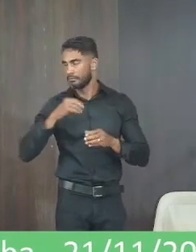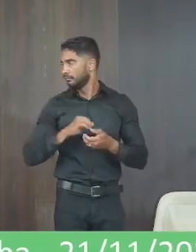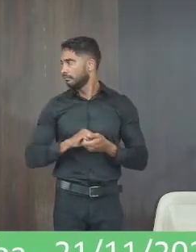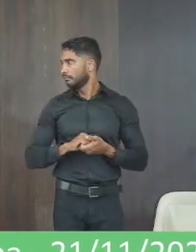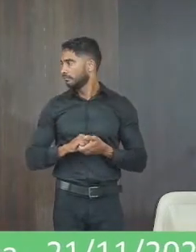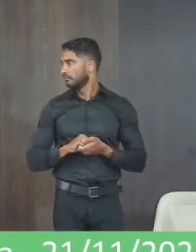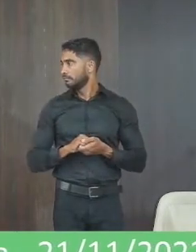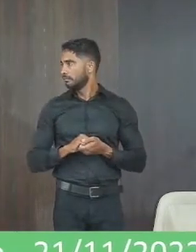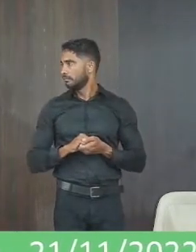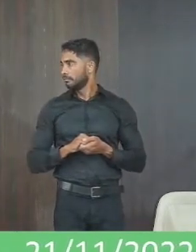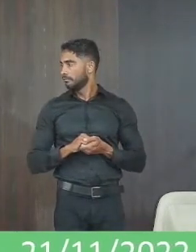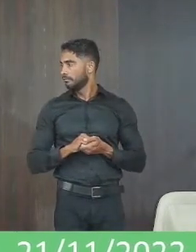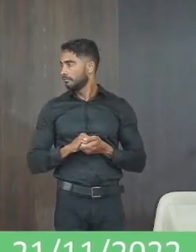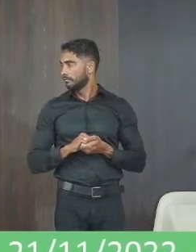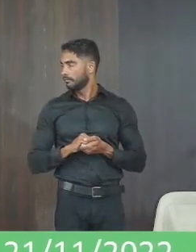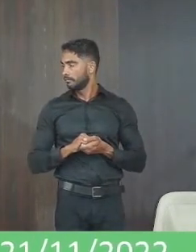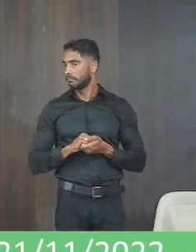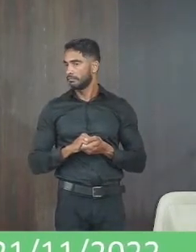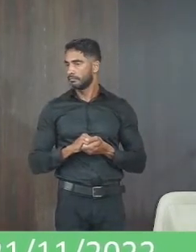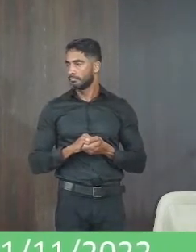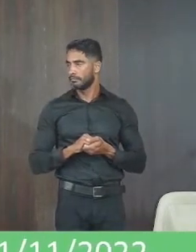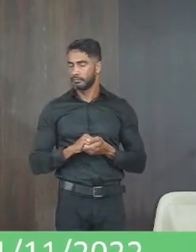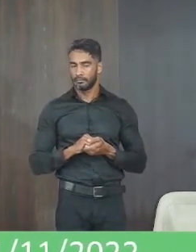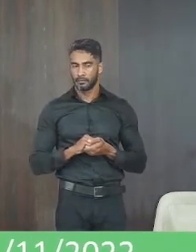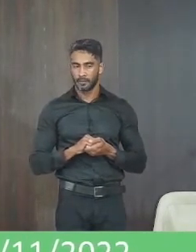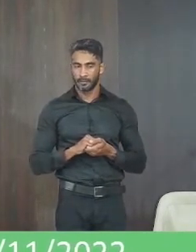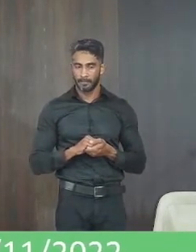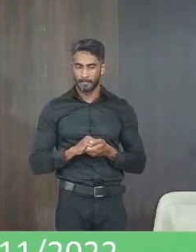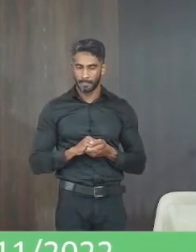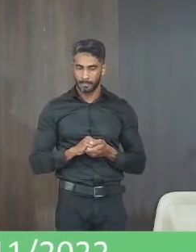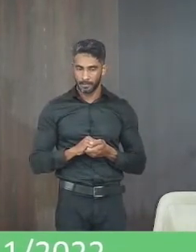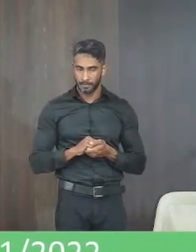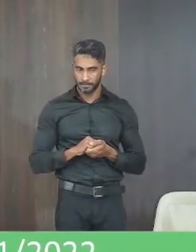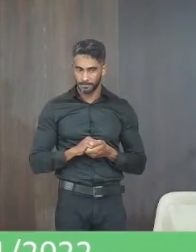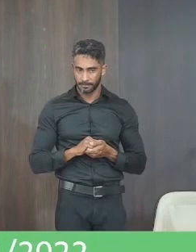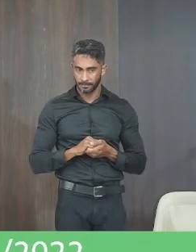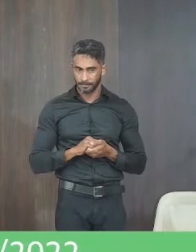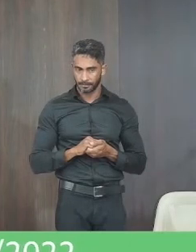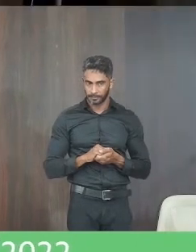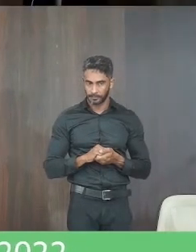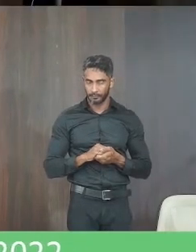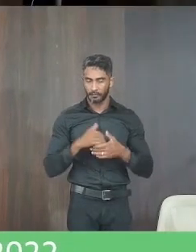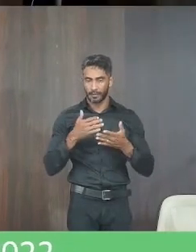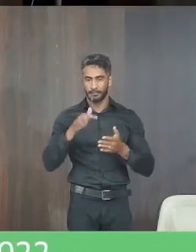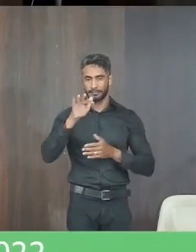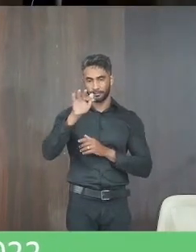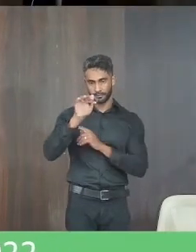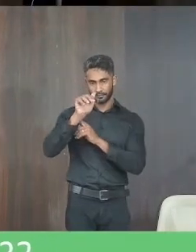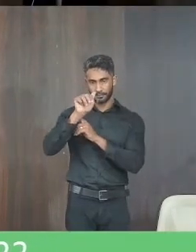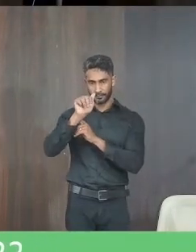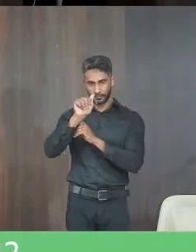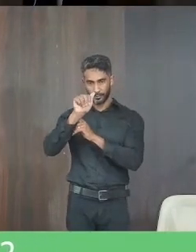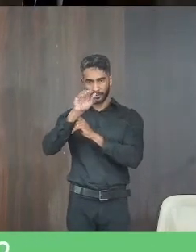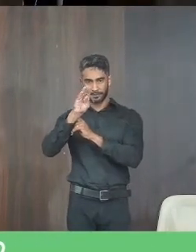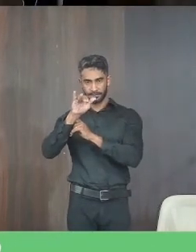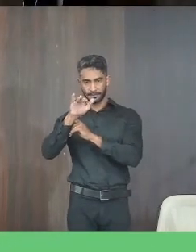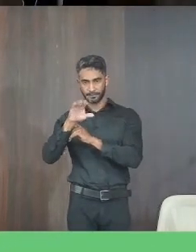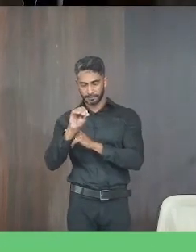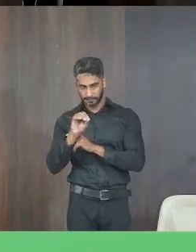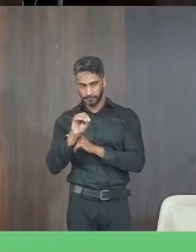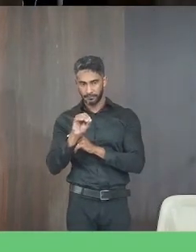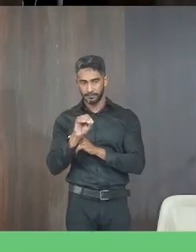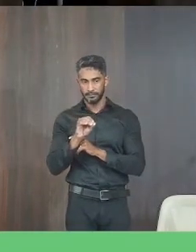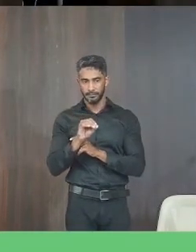certeza que eu puder estar auxiliando o nome da mãe estou à disposição obrigado segundo o Fábio uma